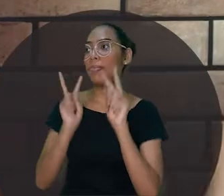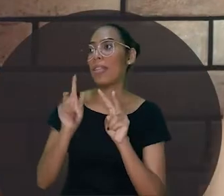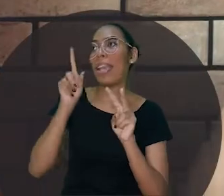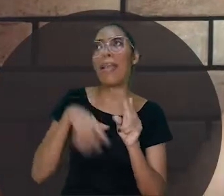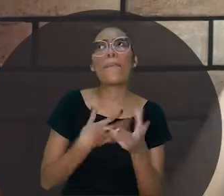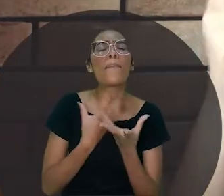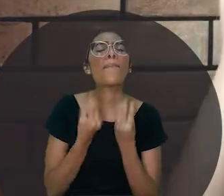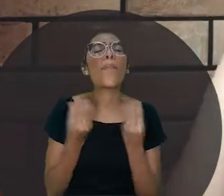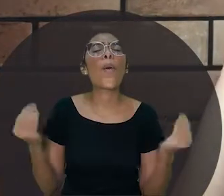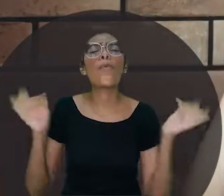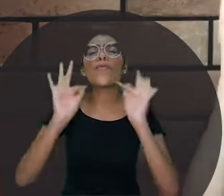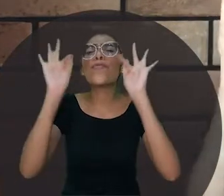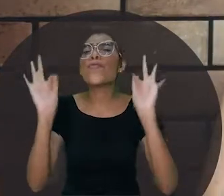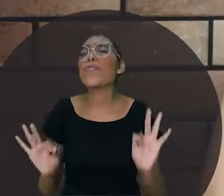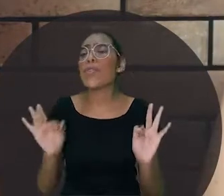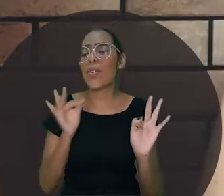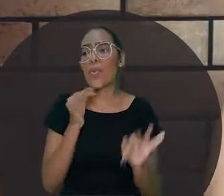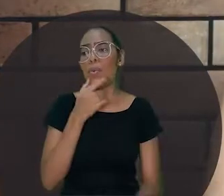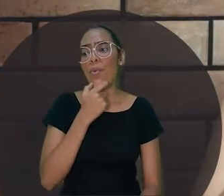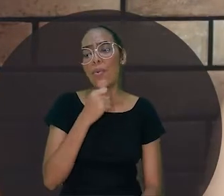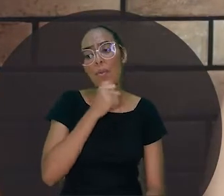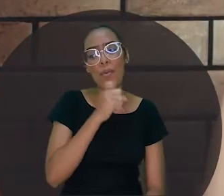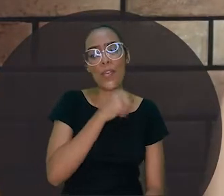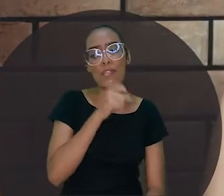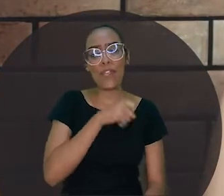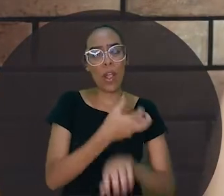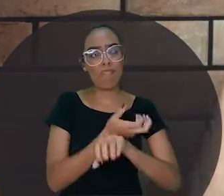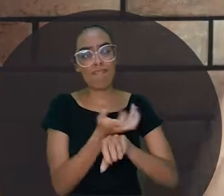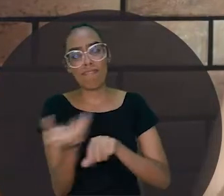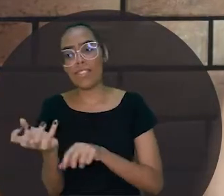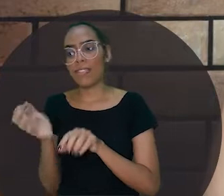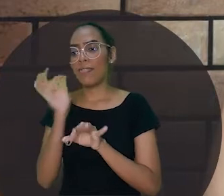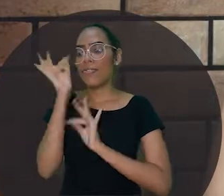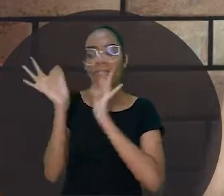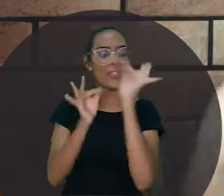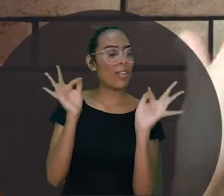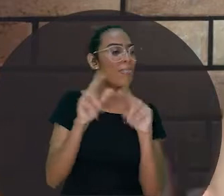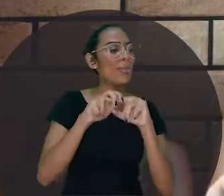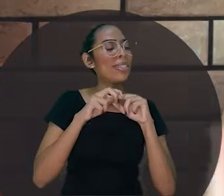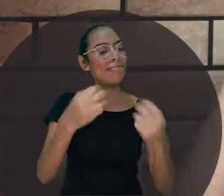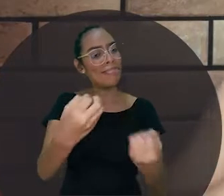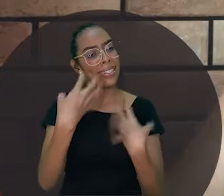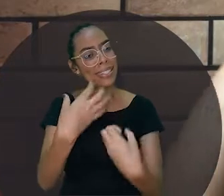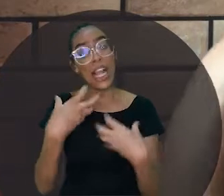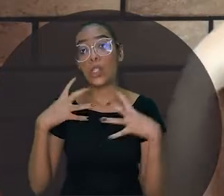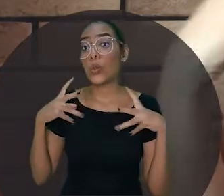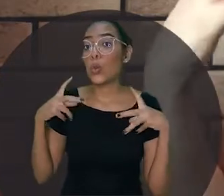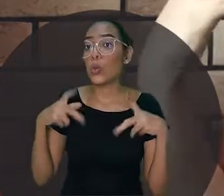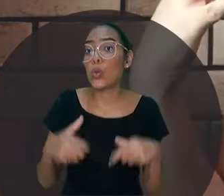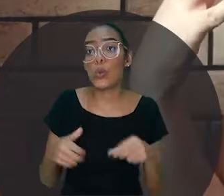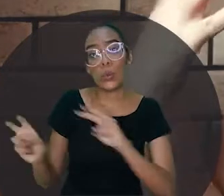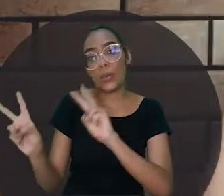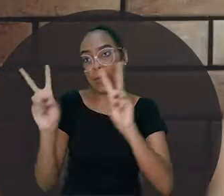E olha que ele estava muito, muito feliz porque o seu avô era jardineiro. Então, o seu avô tinha ensinado a ele toda